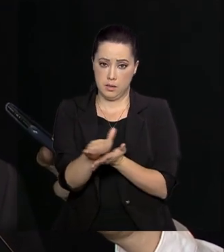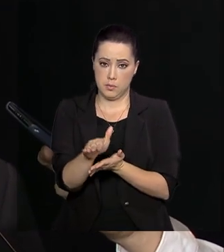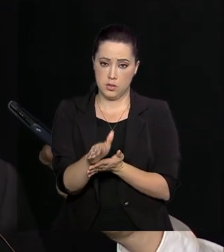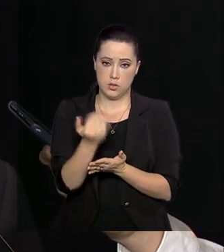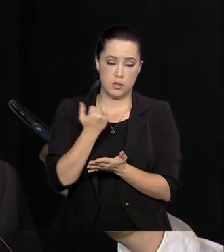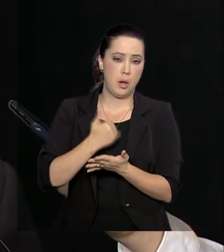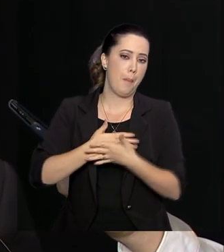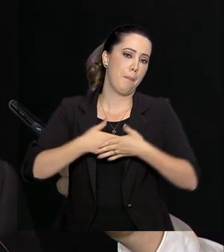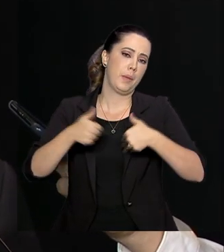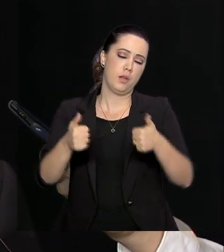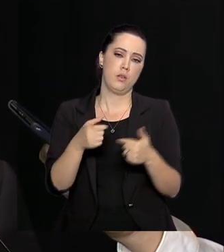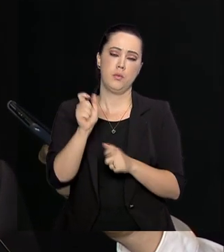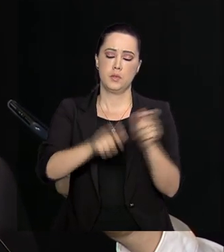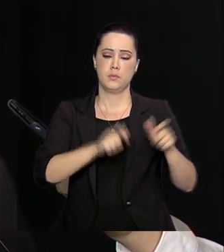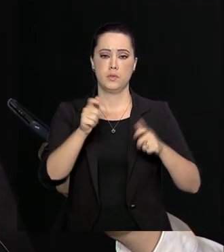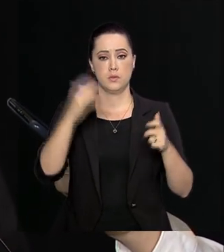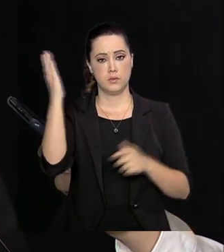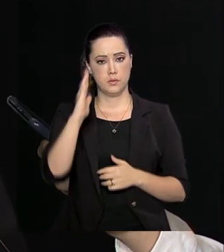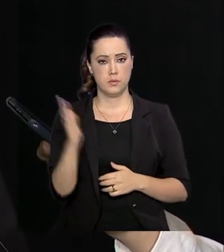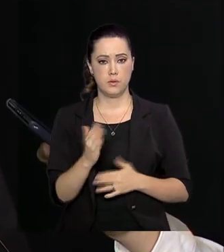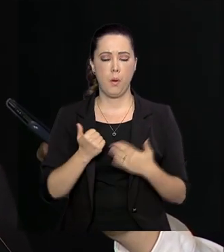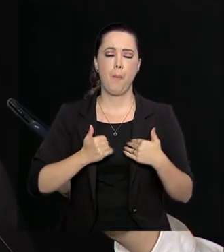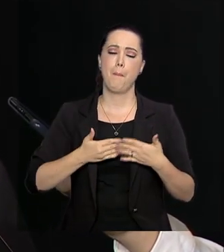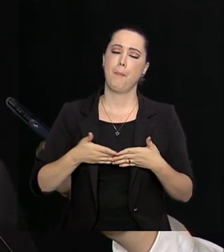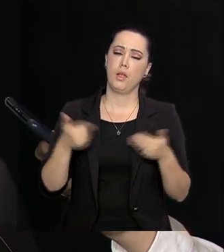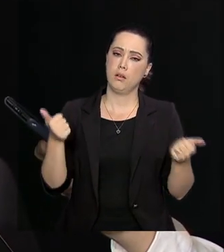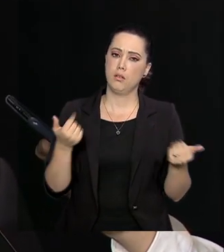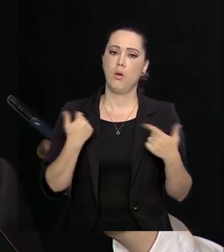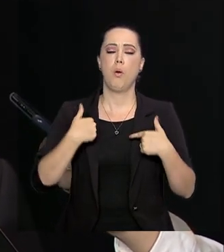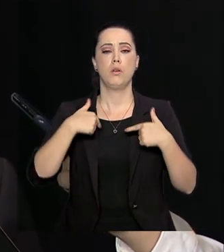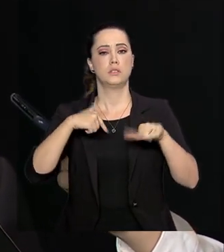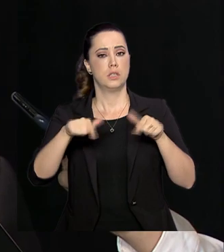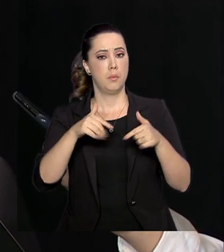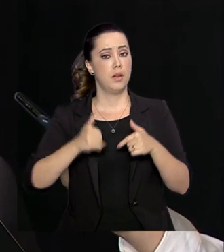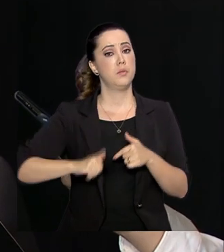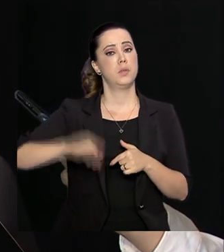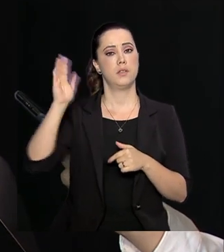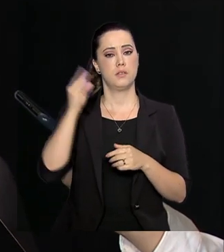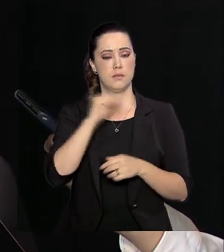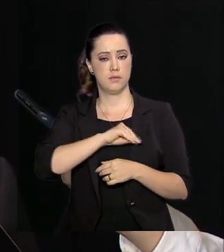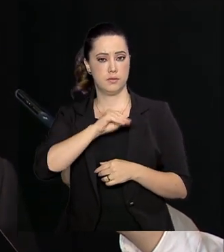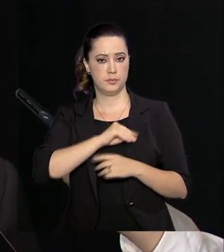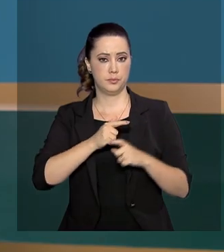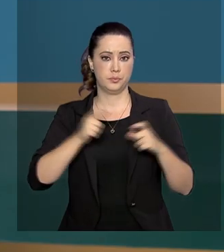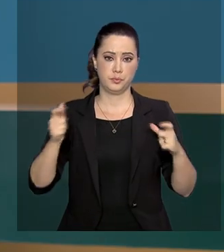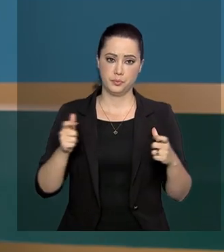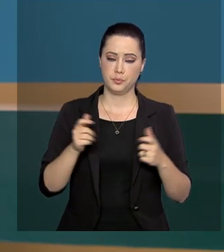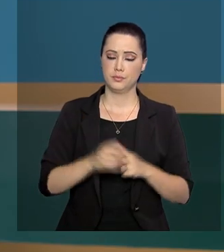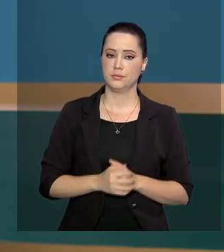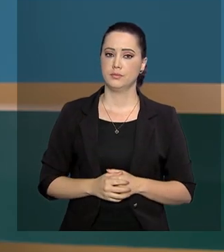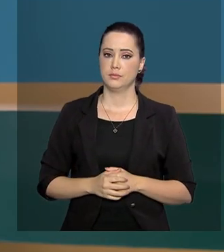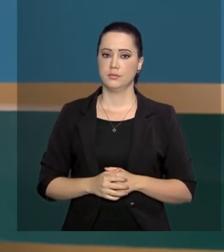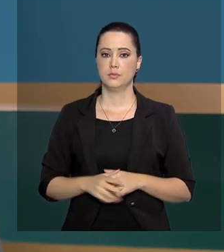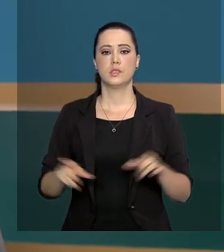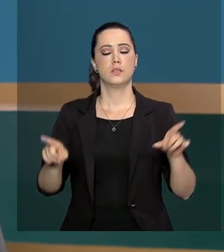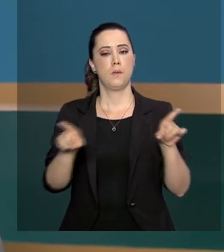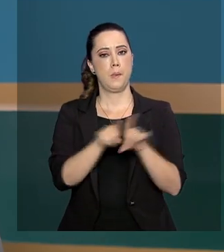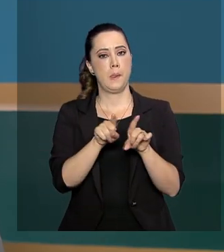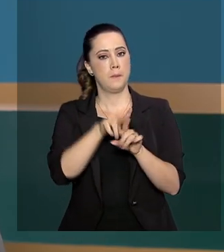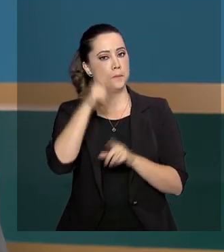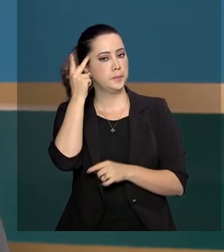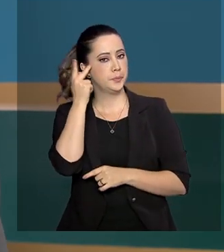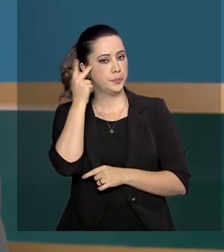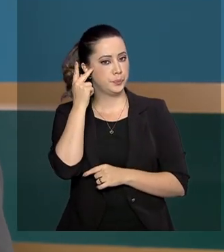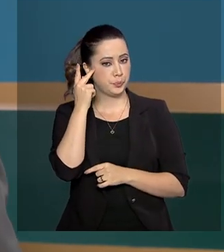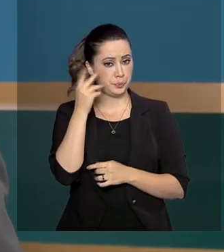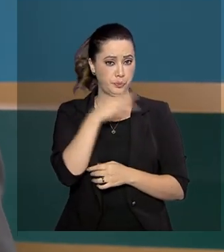produtividade para o trabalhador brasileiro, mais produtividade, é mais emprego, é mais renda. E também em São